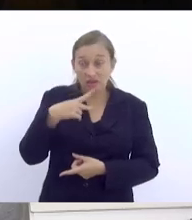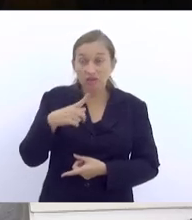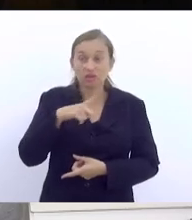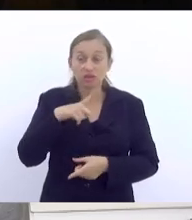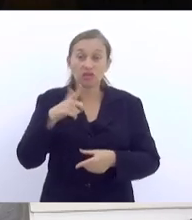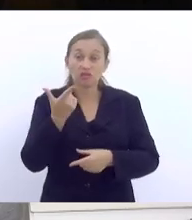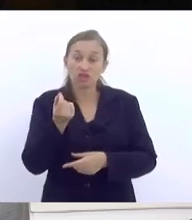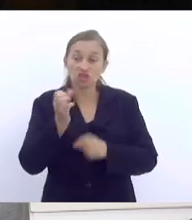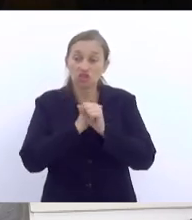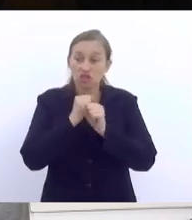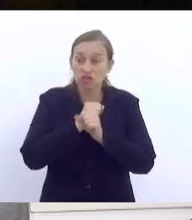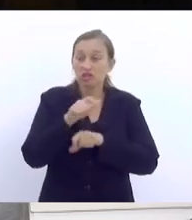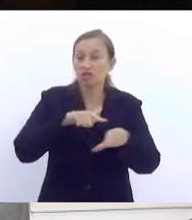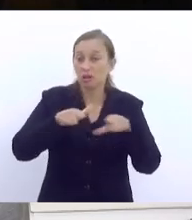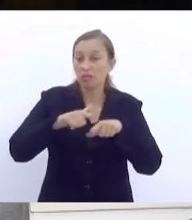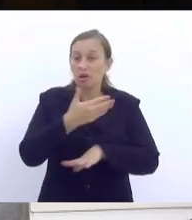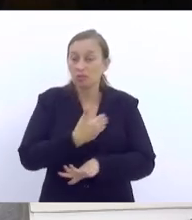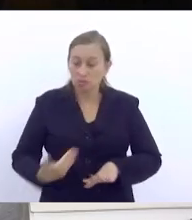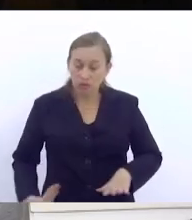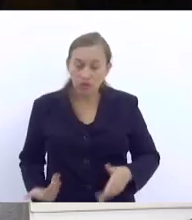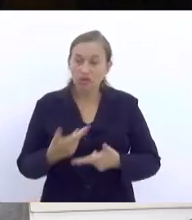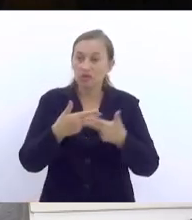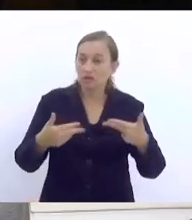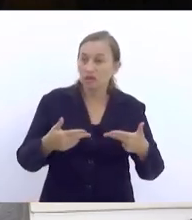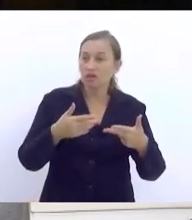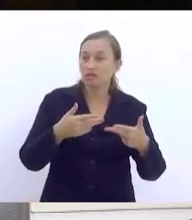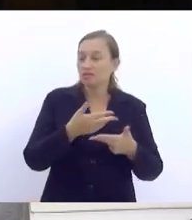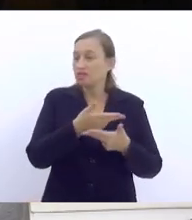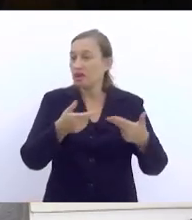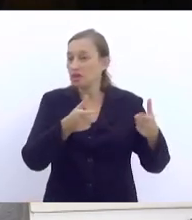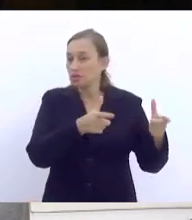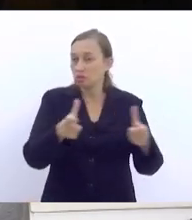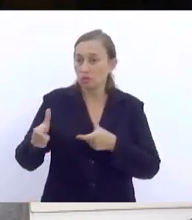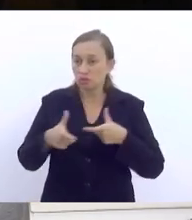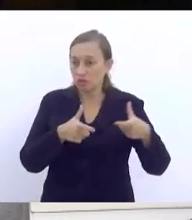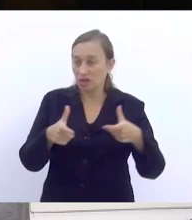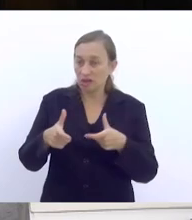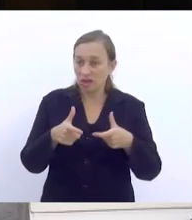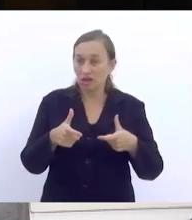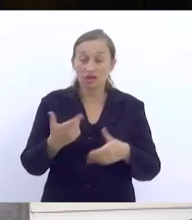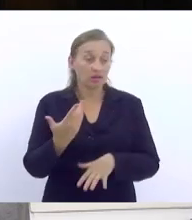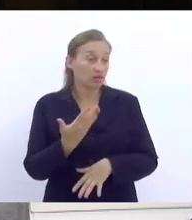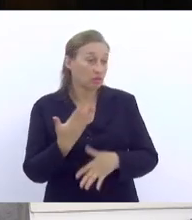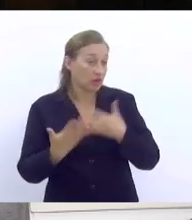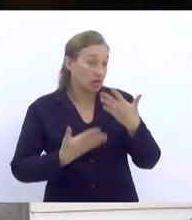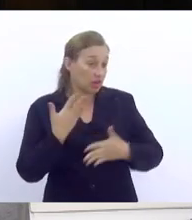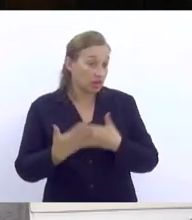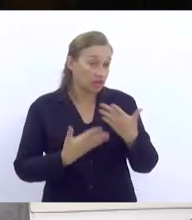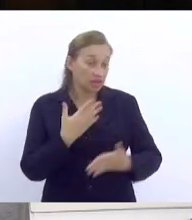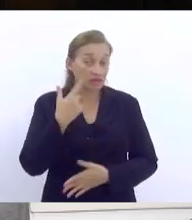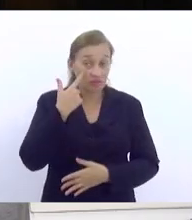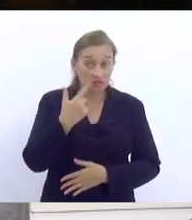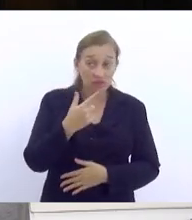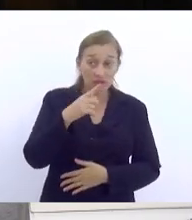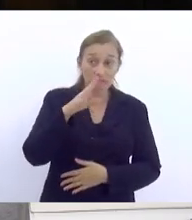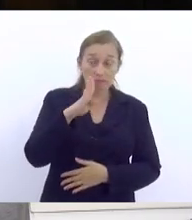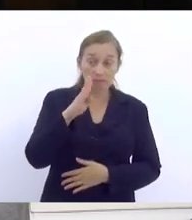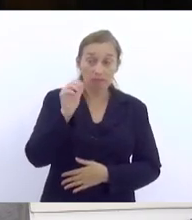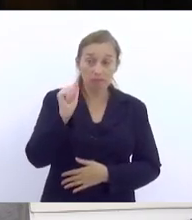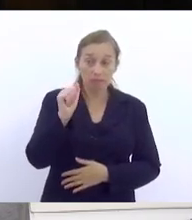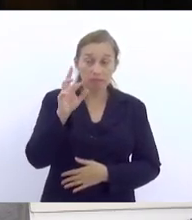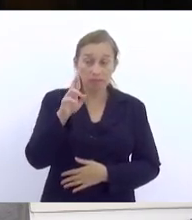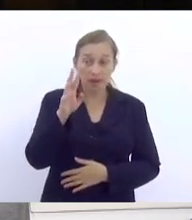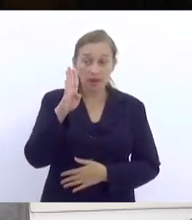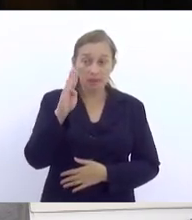serviço público e já transitei em muitas dessas políticas, é um prazer imenso, ver a amiga Bárbara Salva Terra, que a gente já